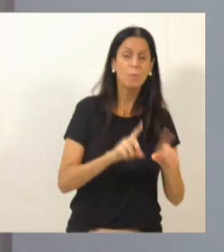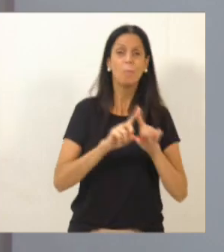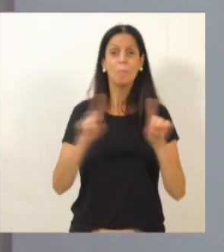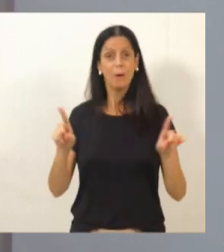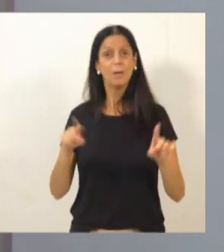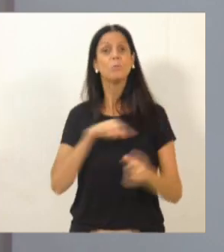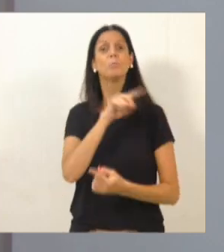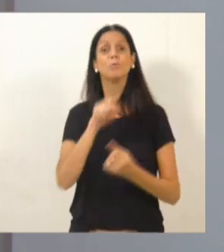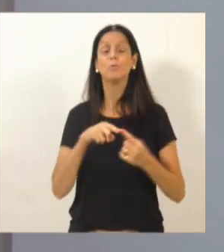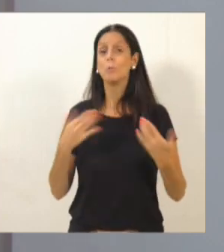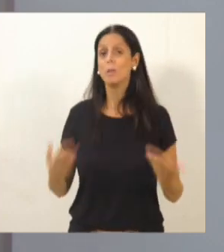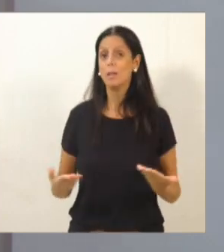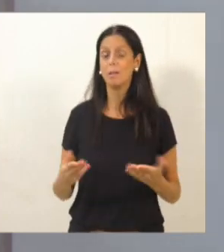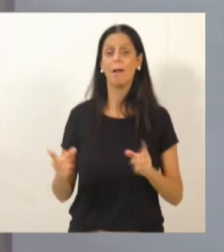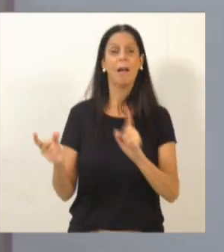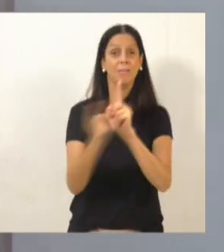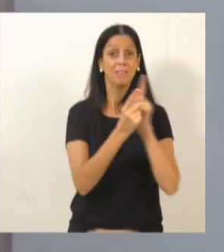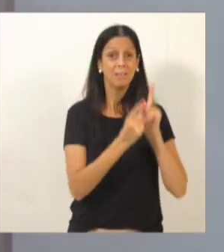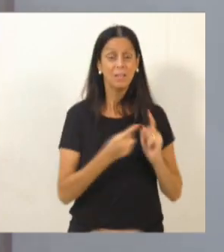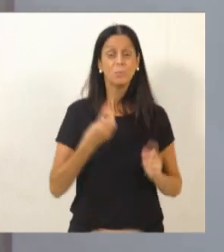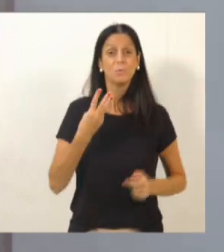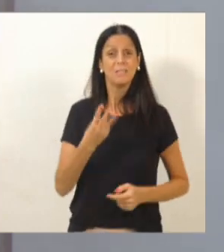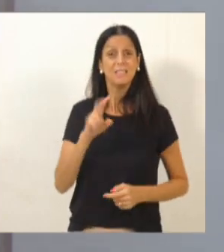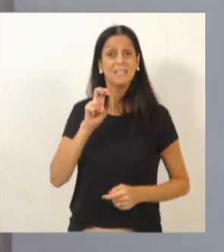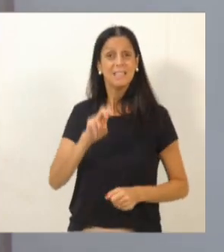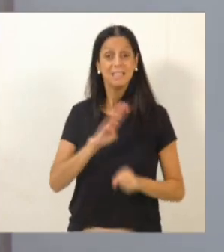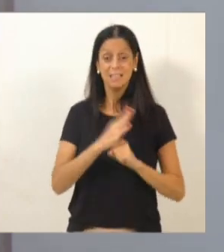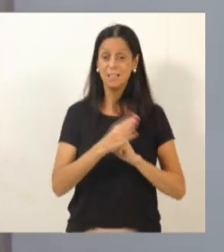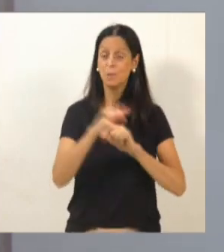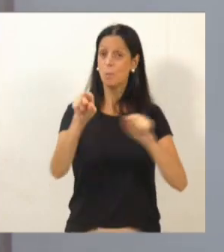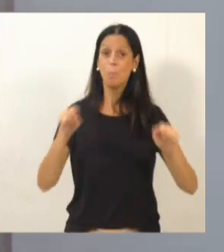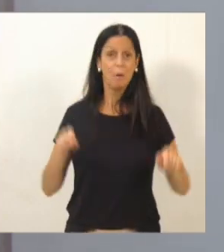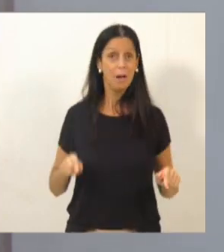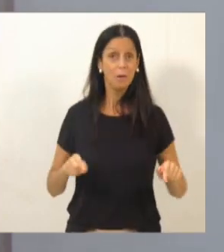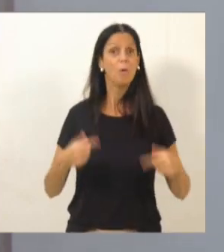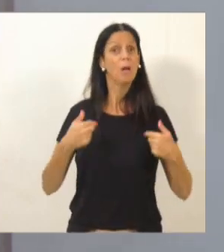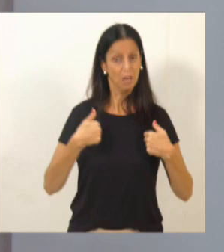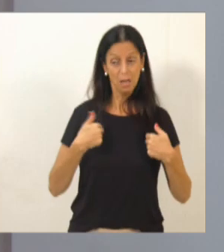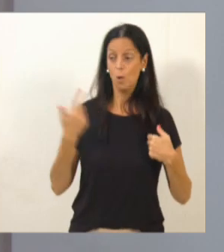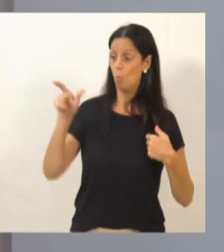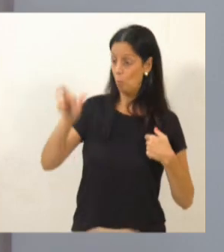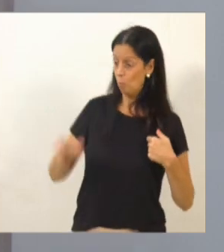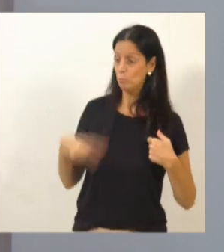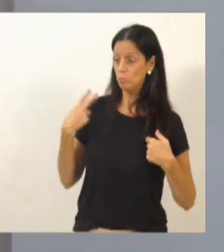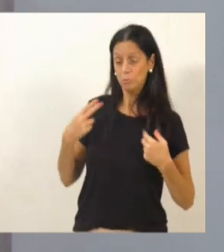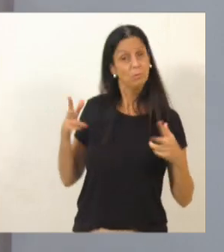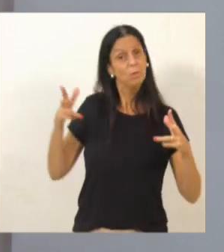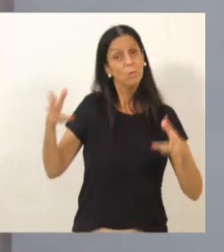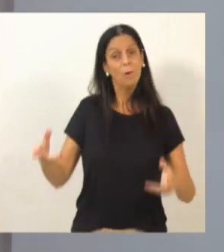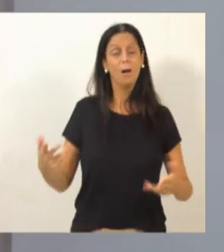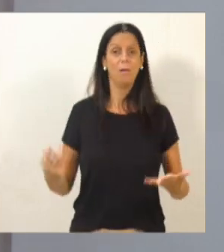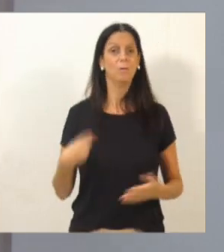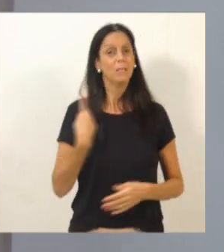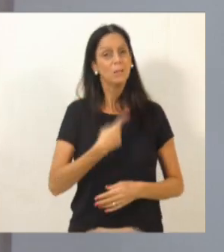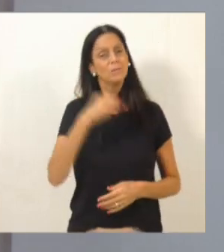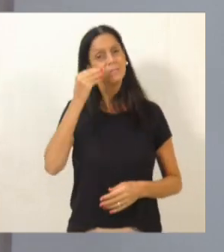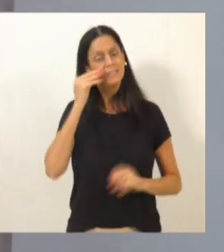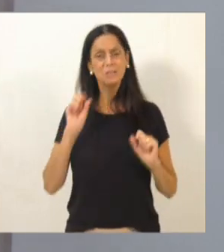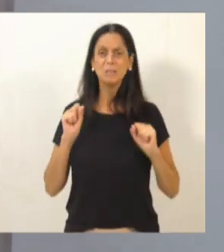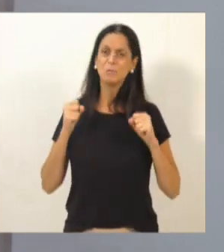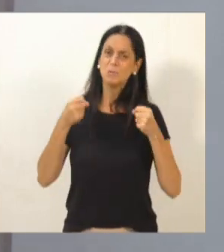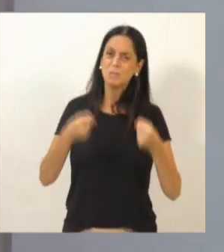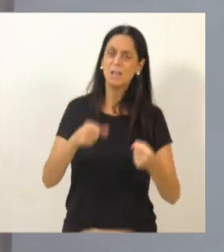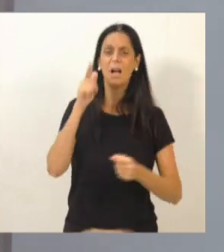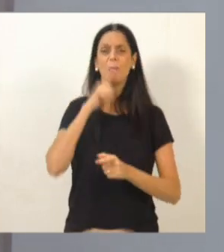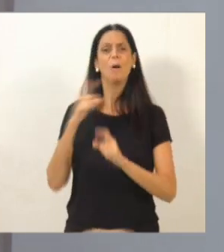dos 35 bairros. E a gente faz, digo por mim, sei que outros também fazem, uma logística imensa para que a gente possa estar atendendo todas